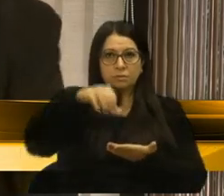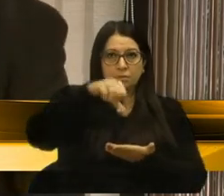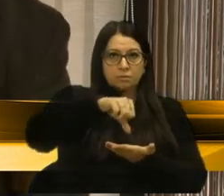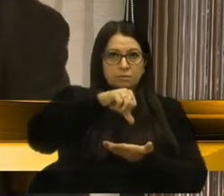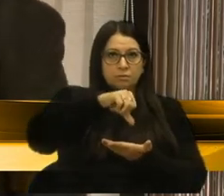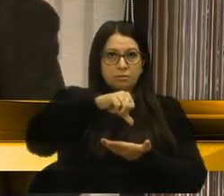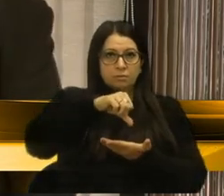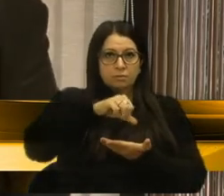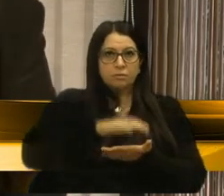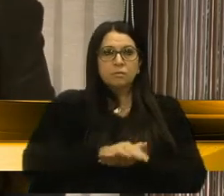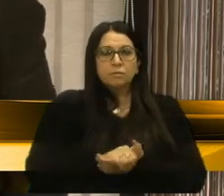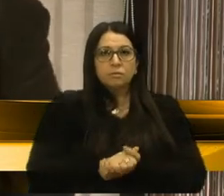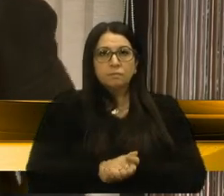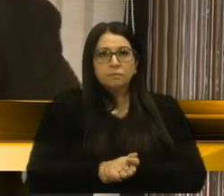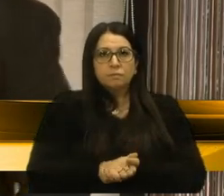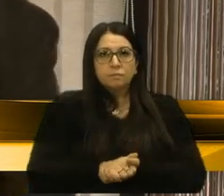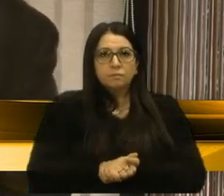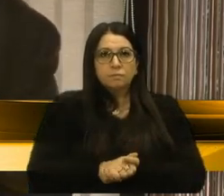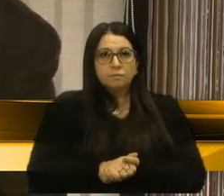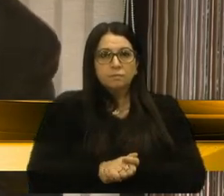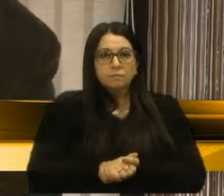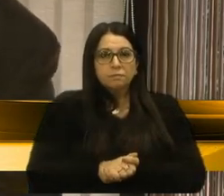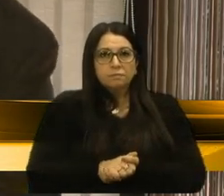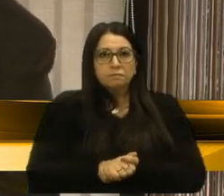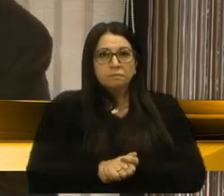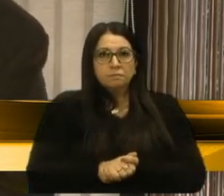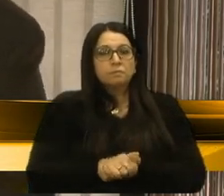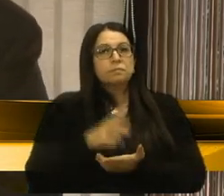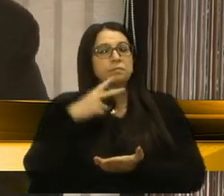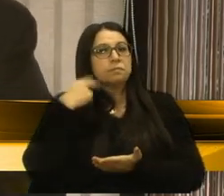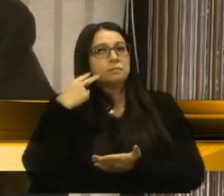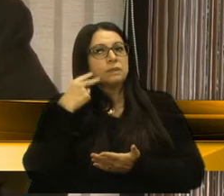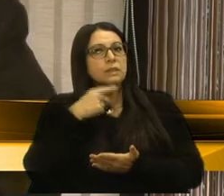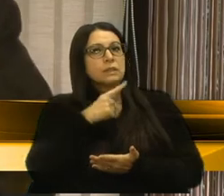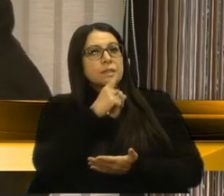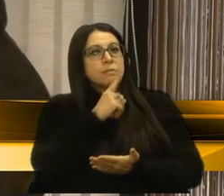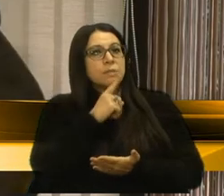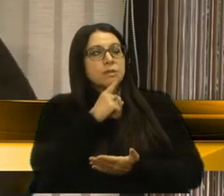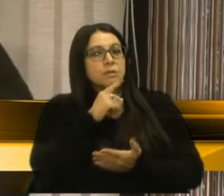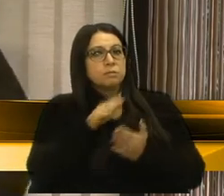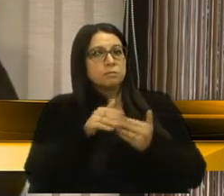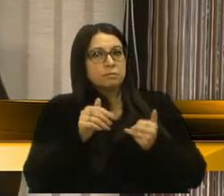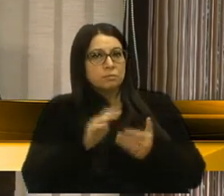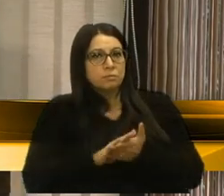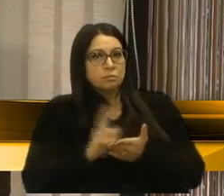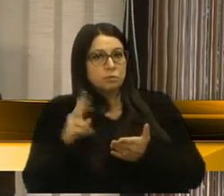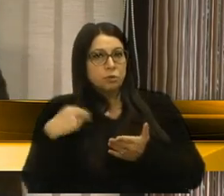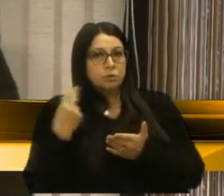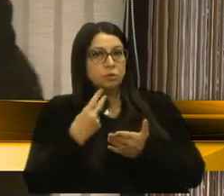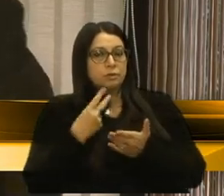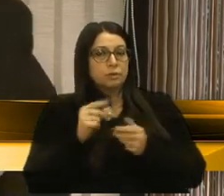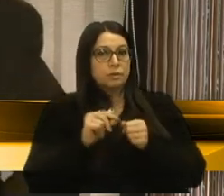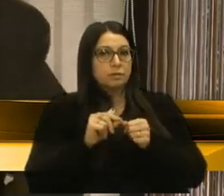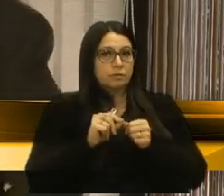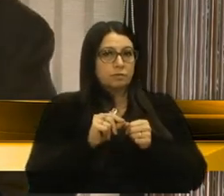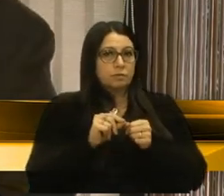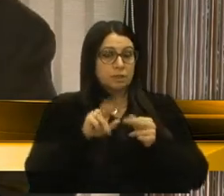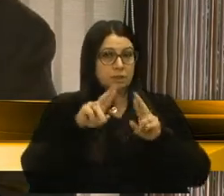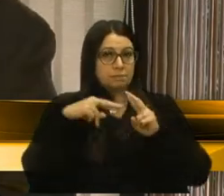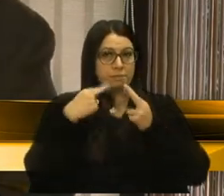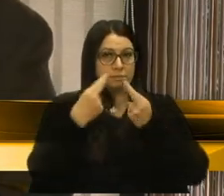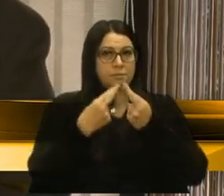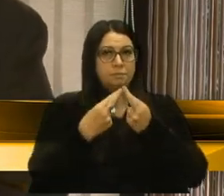Aliás, foi uma solicitação do vereador Alberto, porque, quando nós ainda queríamos fazer uma reunião,